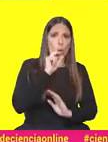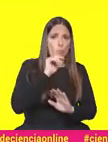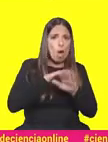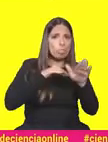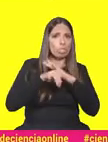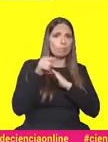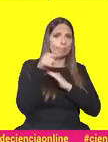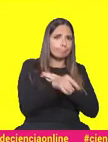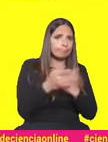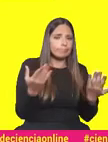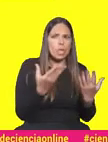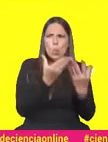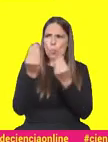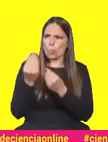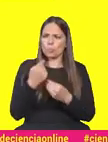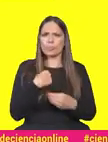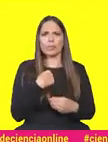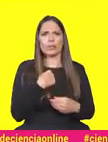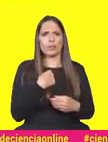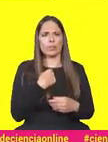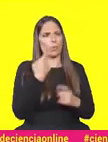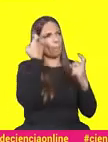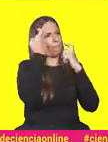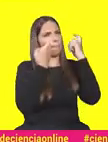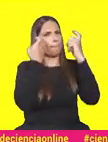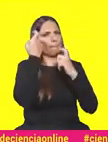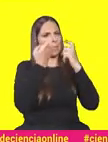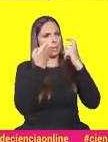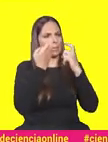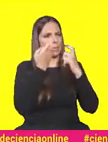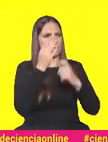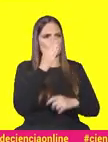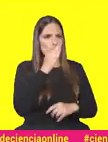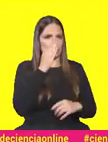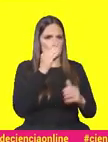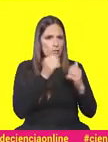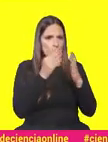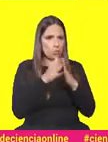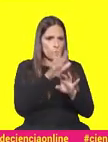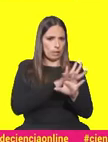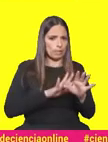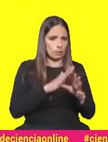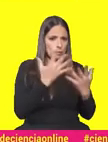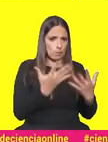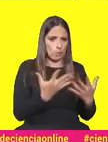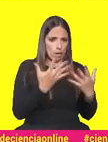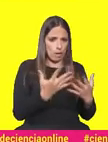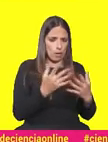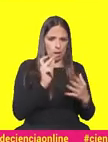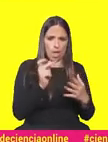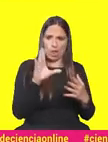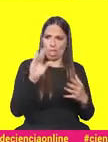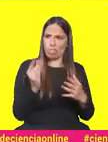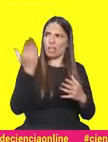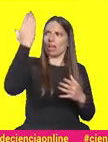permite fazer. Eu muitas vezes costumo colocar-me a pensar o que é que seria se toda esta situação que estamos a viver hoje em dia fosse há 10 anos